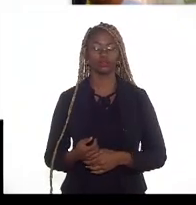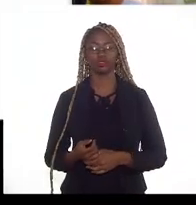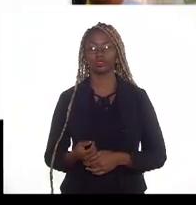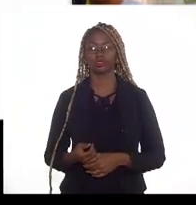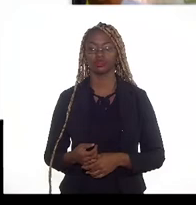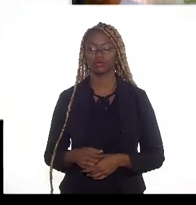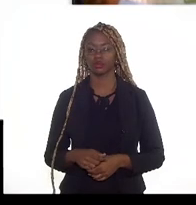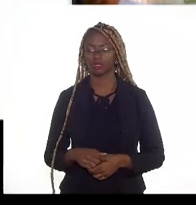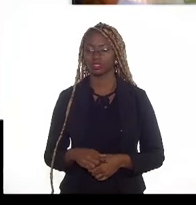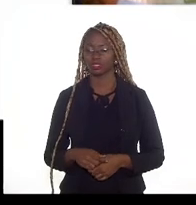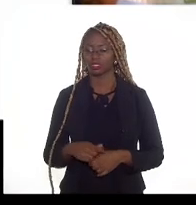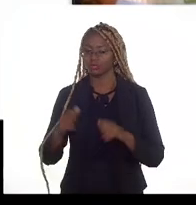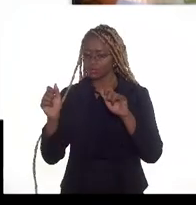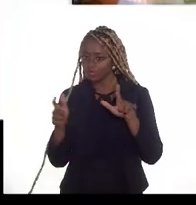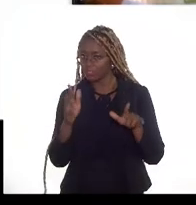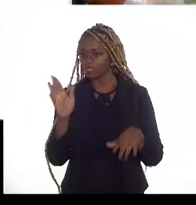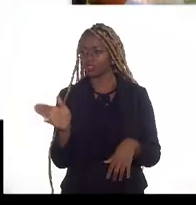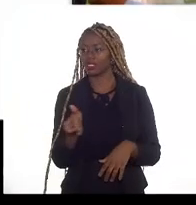passando para o próximo slide,